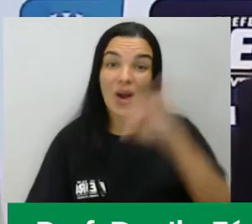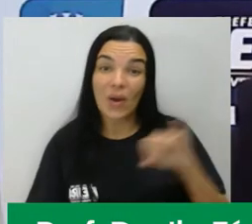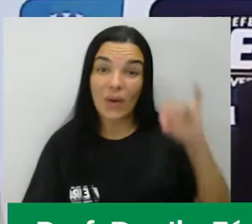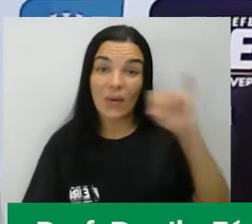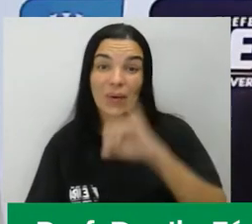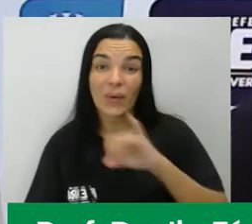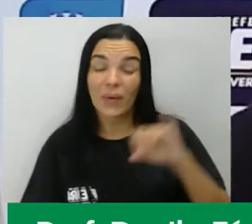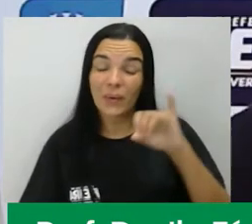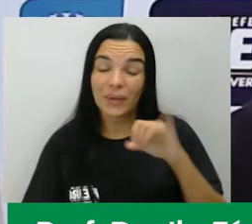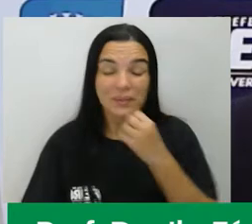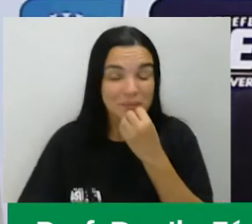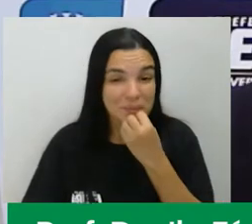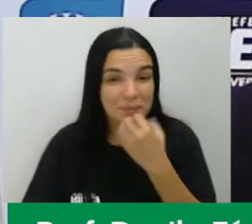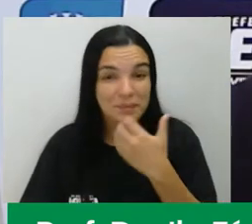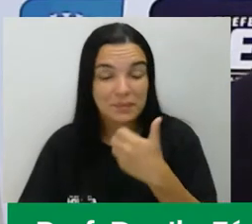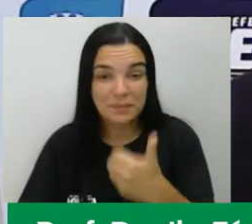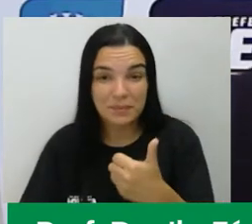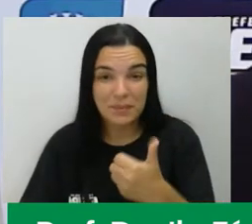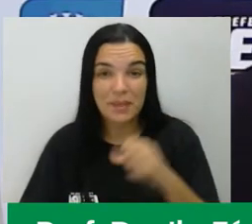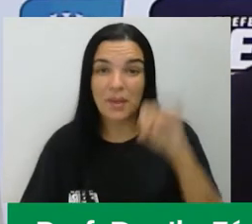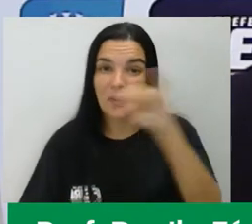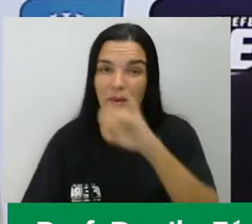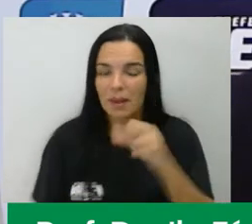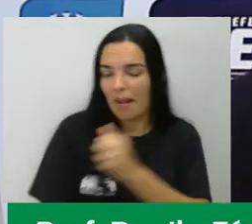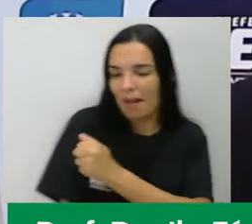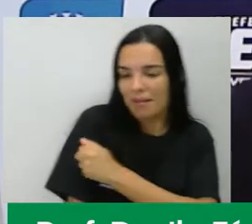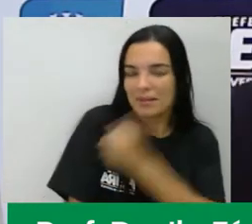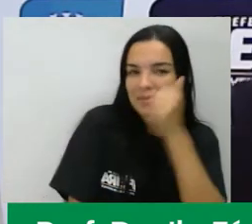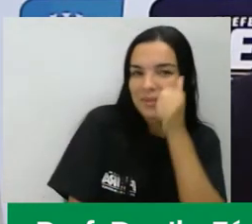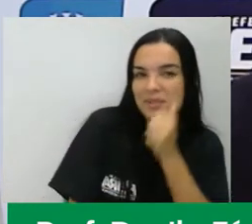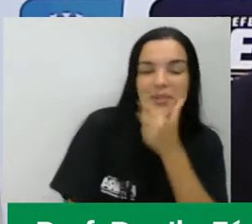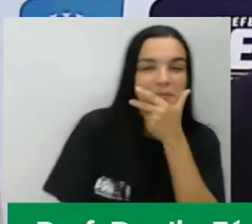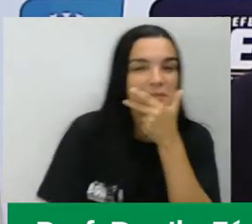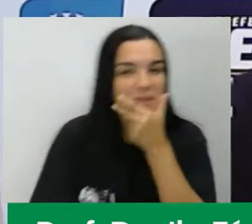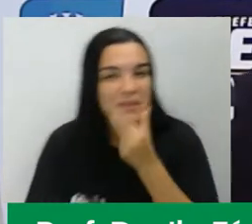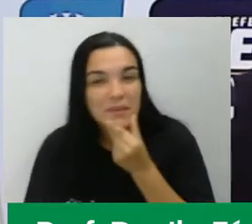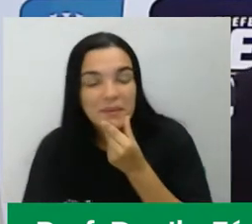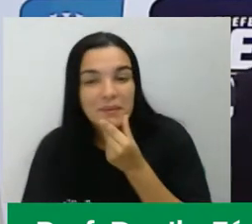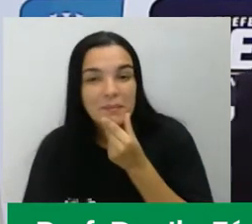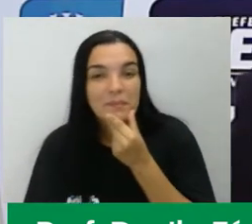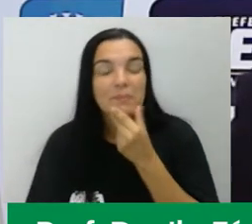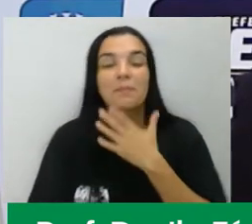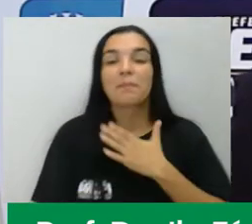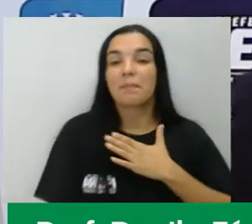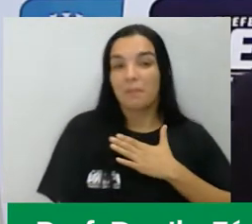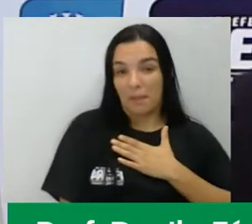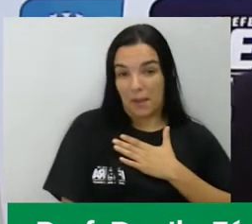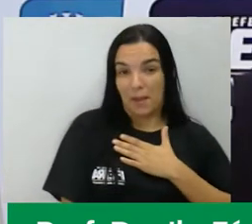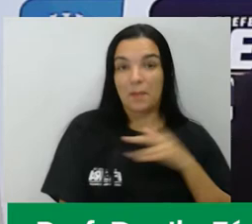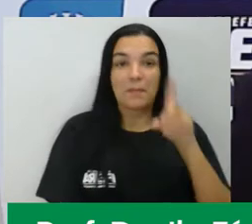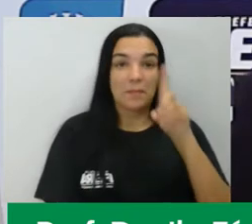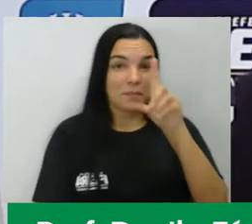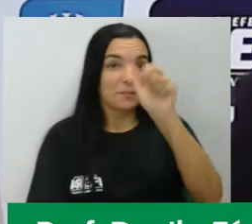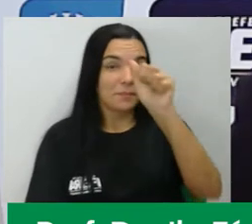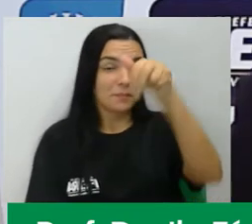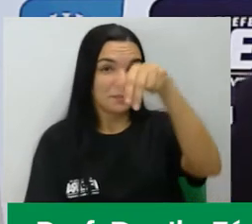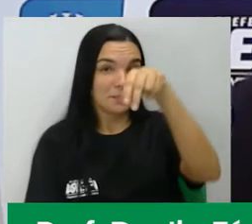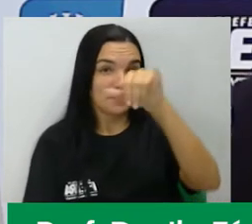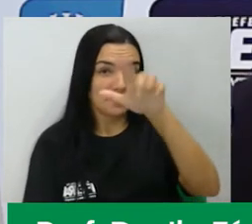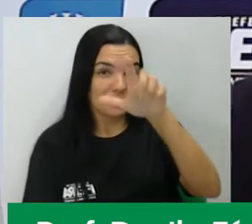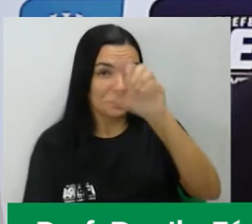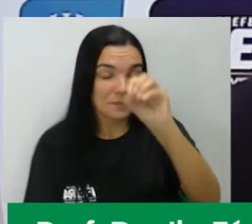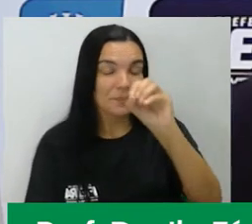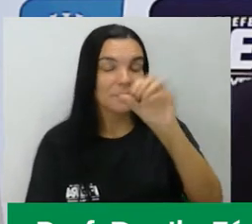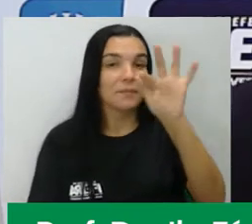Olá, minha gente. Olá, meninos. Olá, meninas. Eu sou Danilo